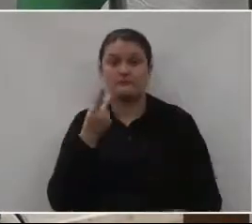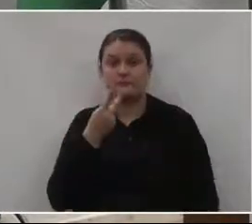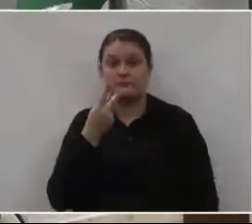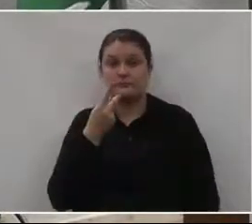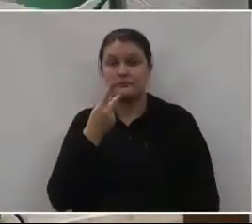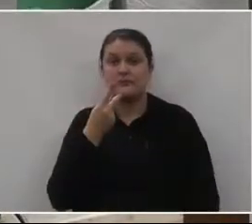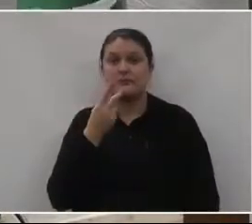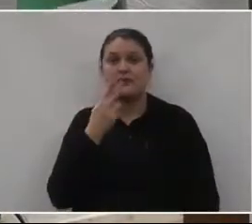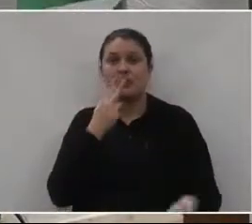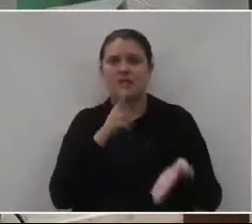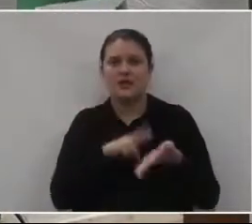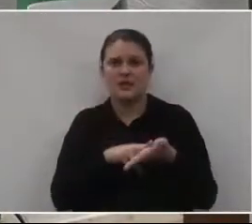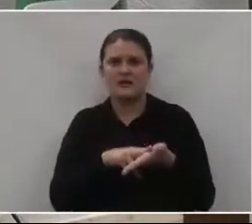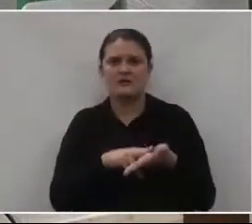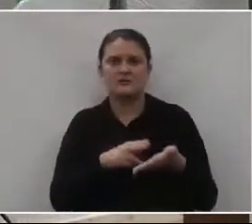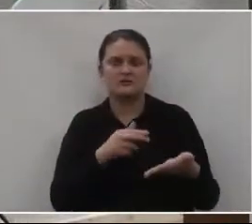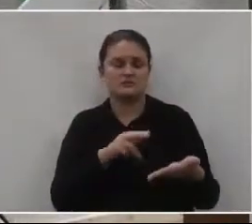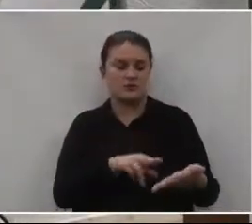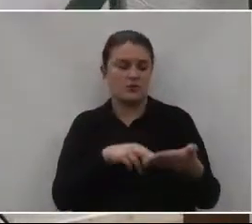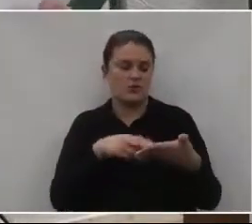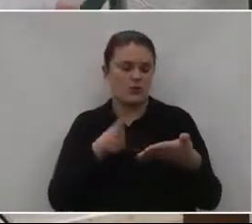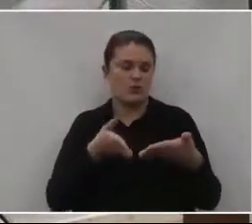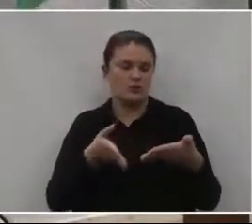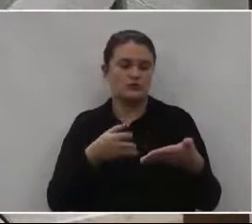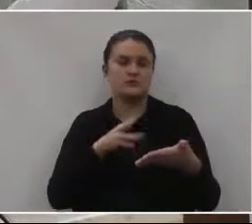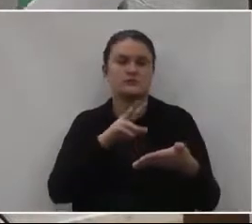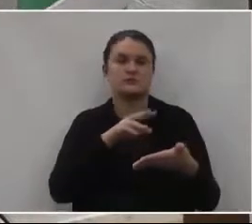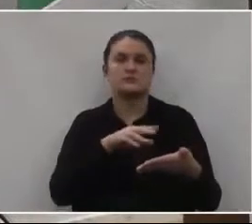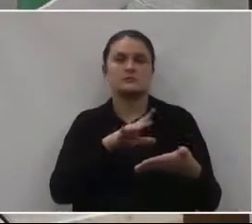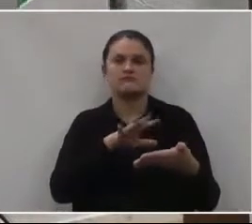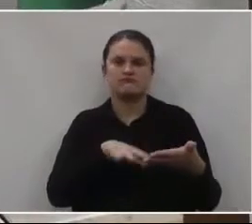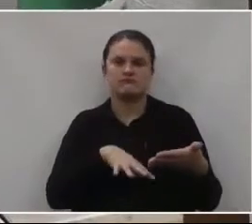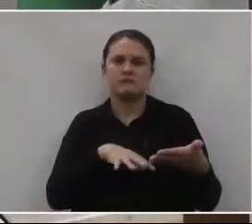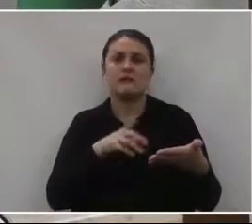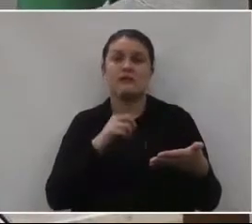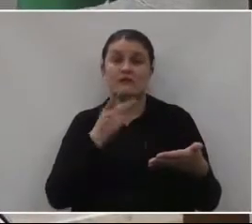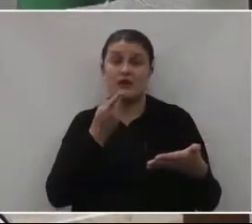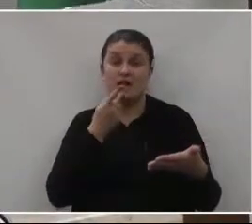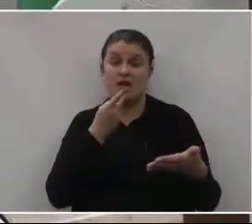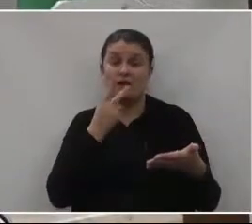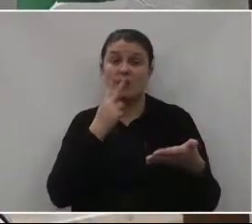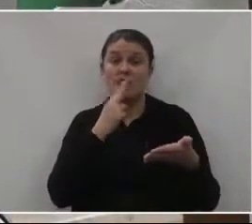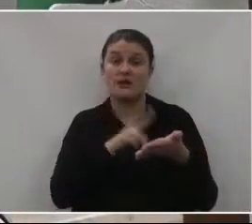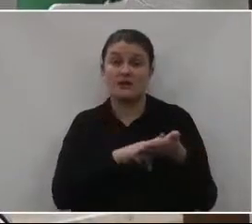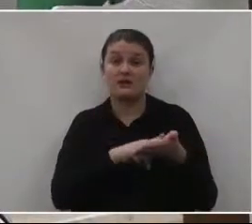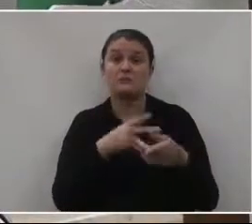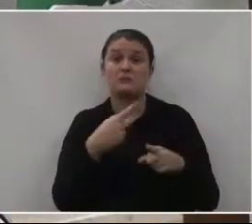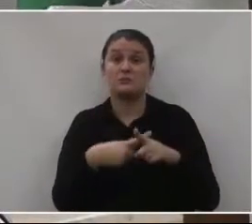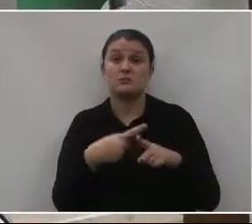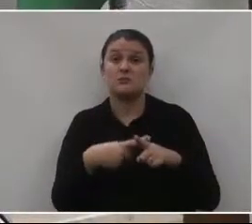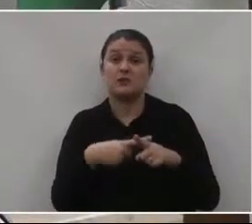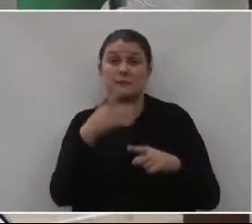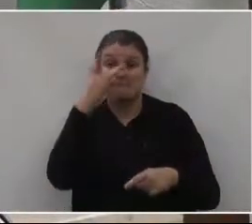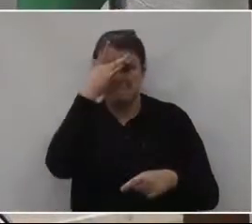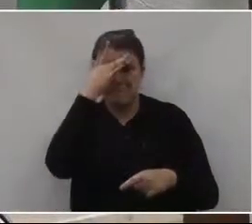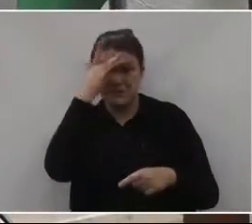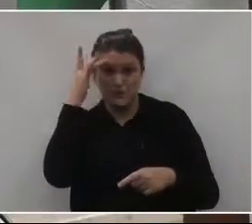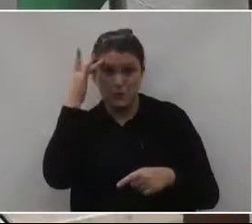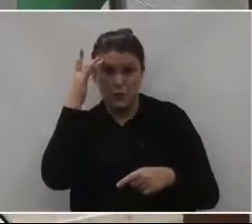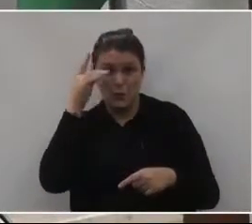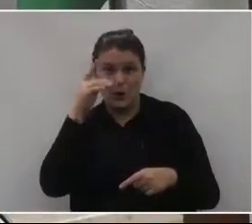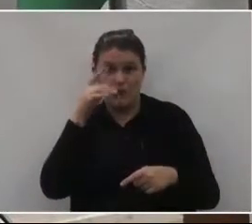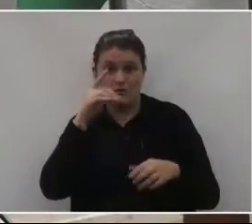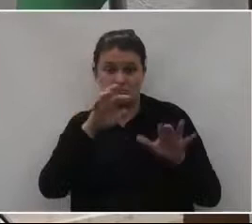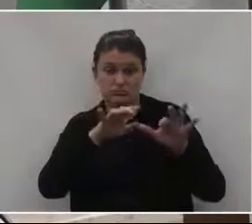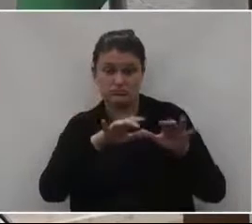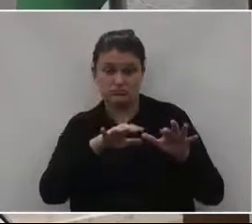respeito de uma carta que eu recebi hoje aqui na Câmara de Vereadores. Eu tenho que falar dessa carta porque, provavelmente, a pessoa que me mandou